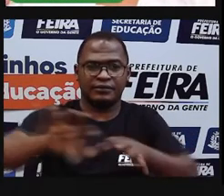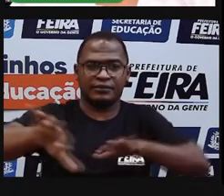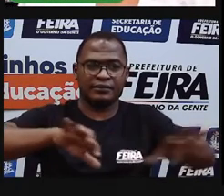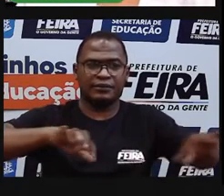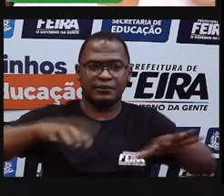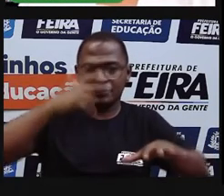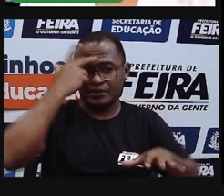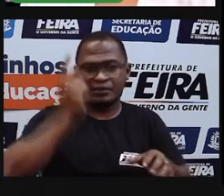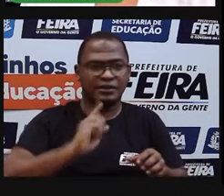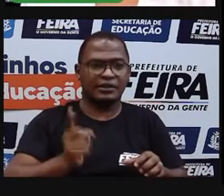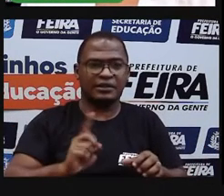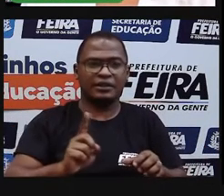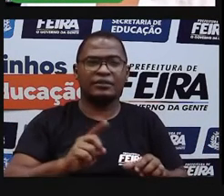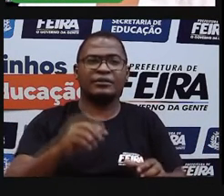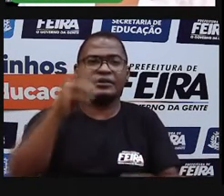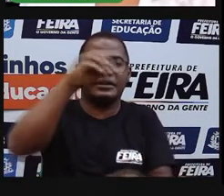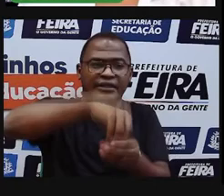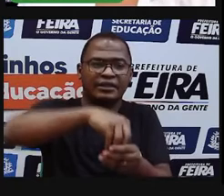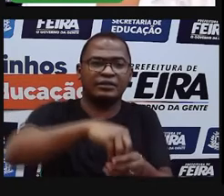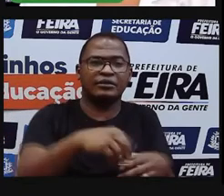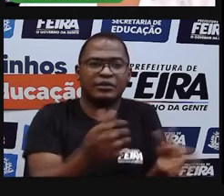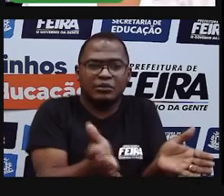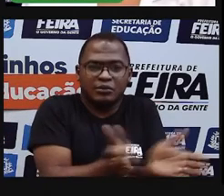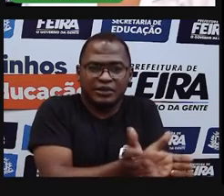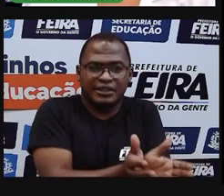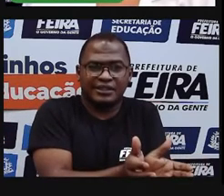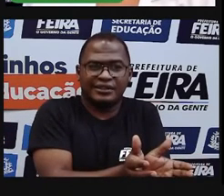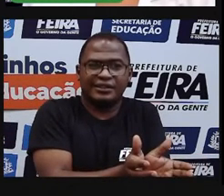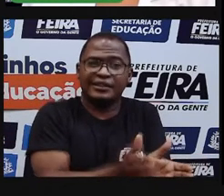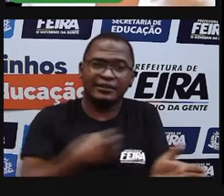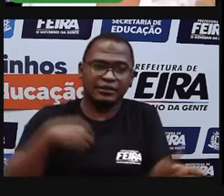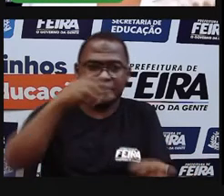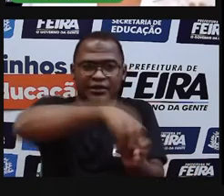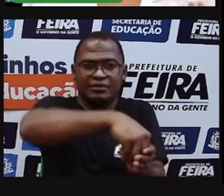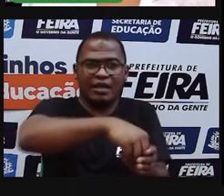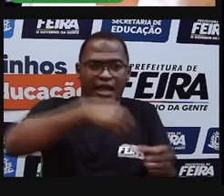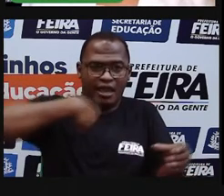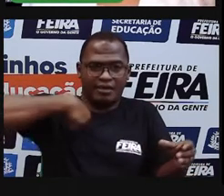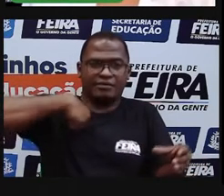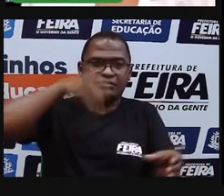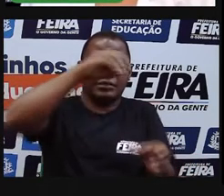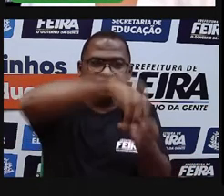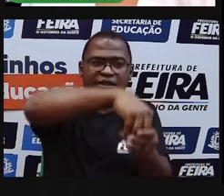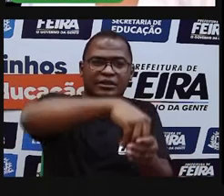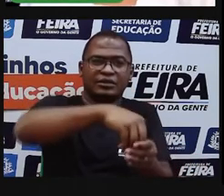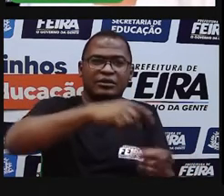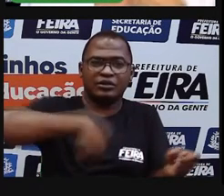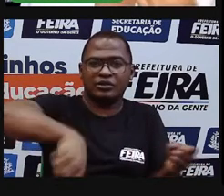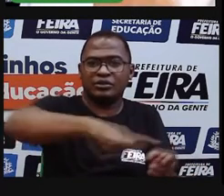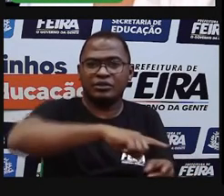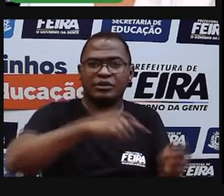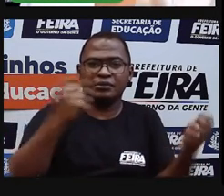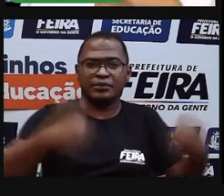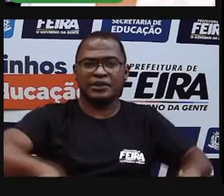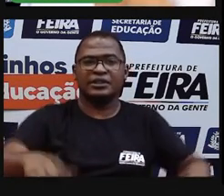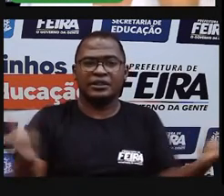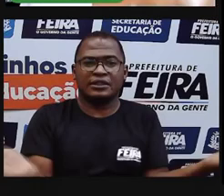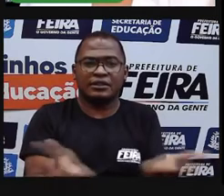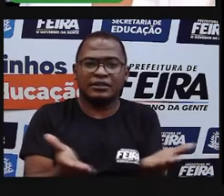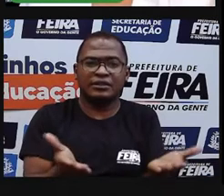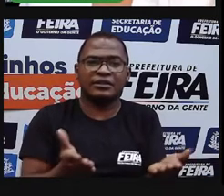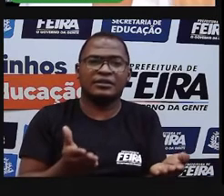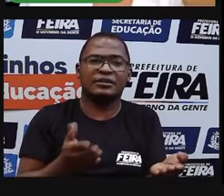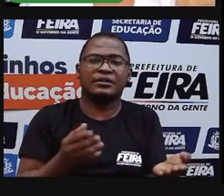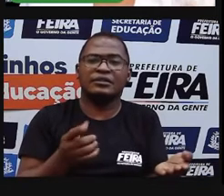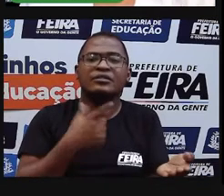pessoa está dentro de uma comunidade. E a comunidade tem as pessoas, né? Então, eu falo muito de nós, de quem nós somos, do que nós queremos, do que nós